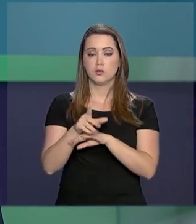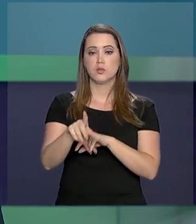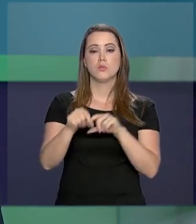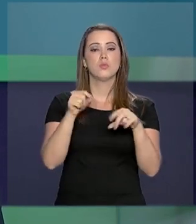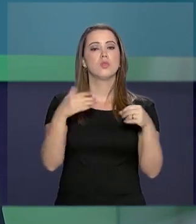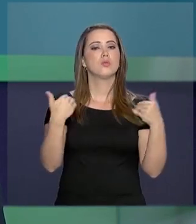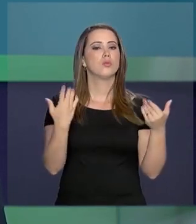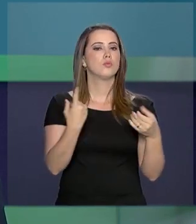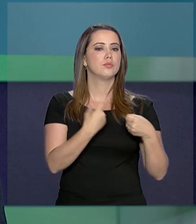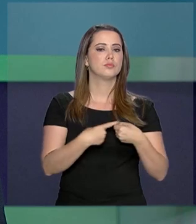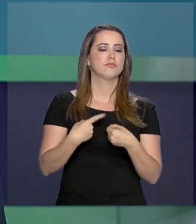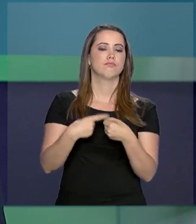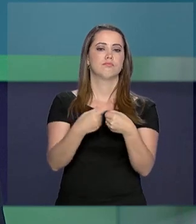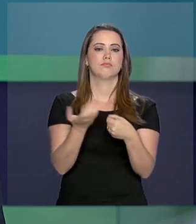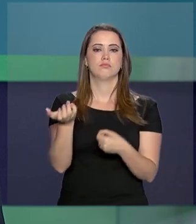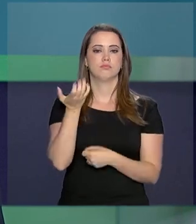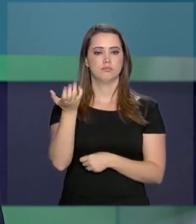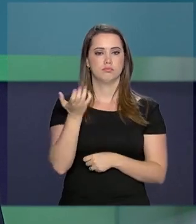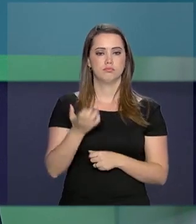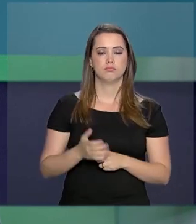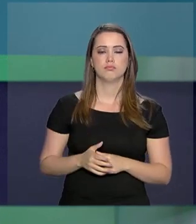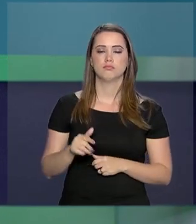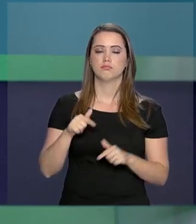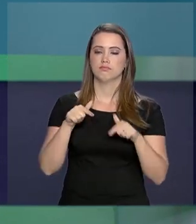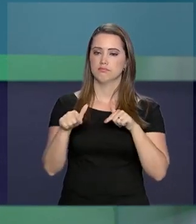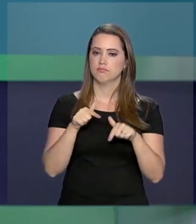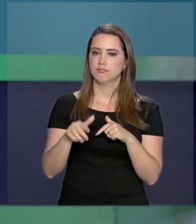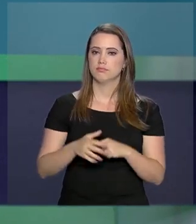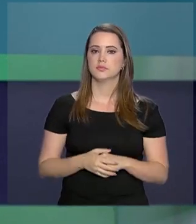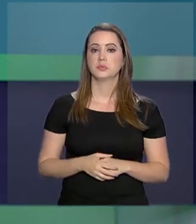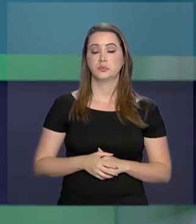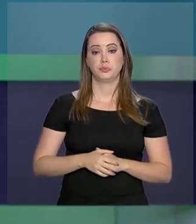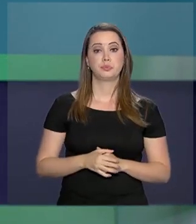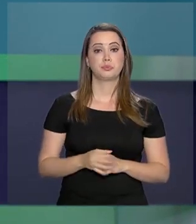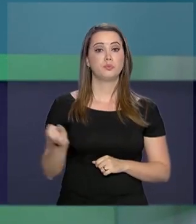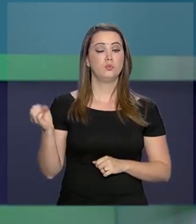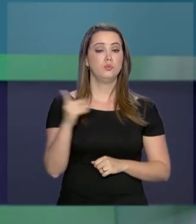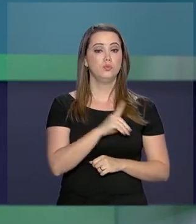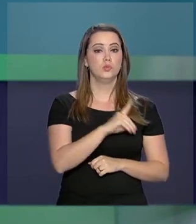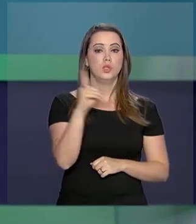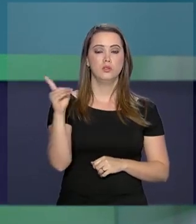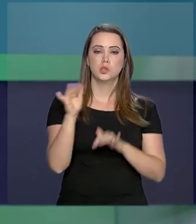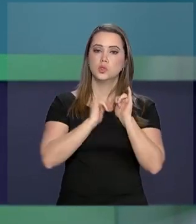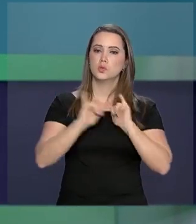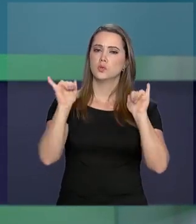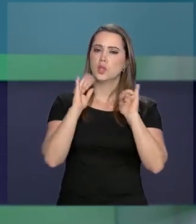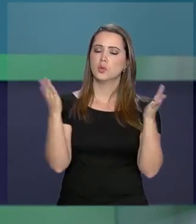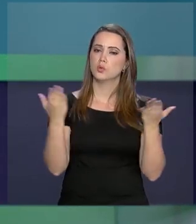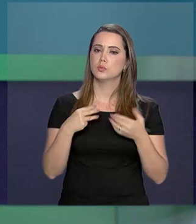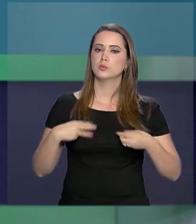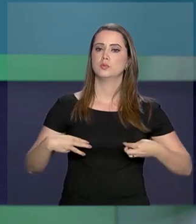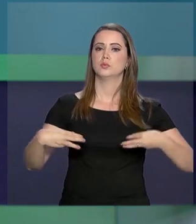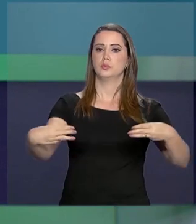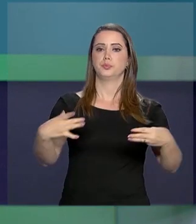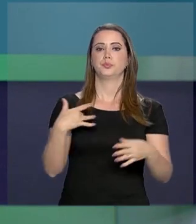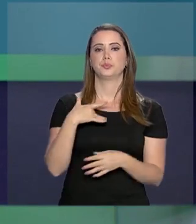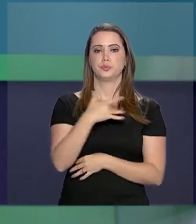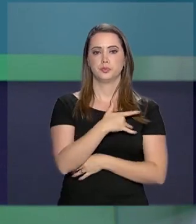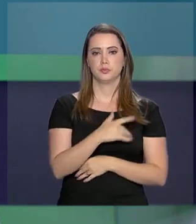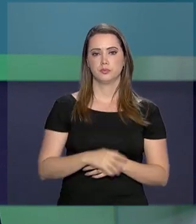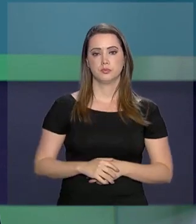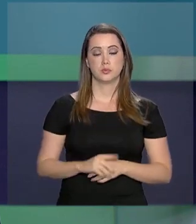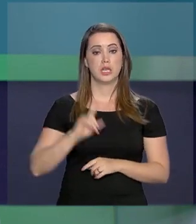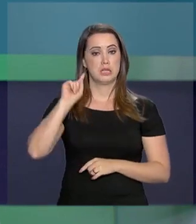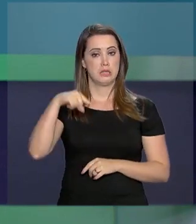site do programa, a escolha do município onde desejam atuar. As novas datas foram divulgadas hoje pelo Ministério da